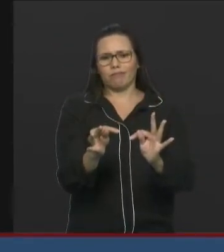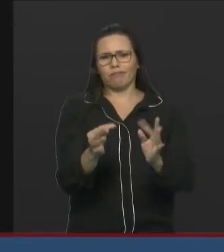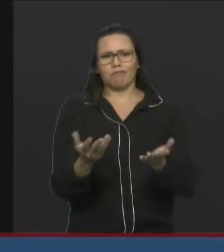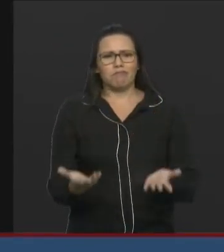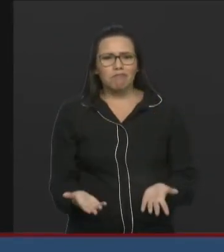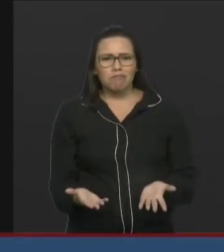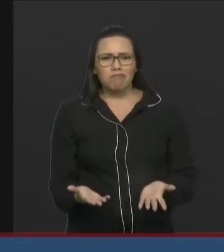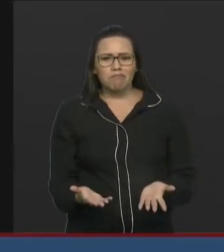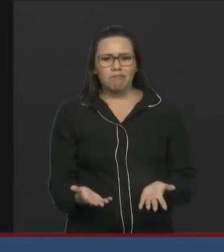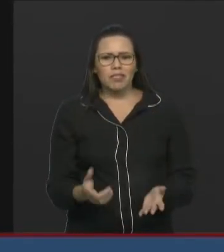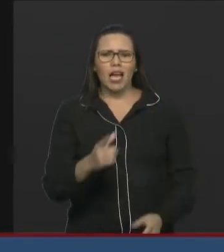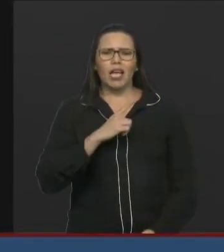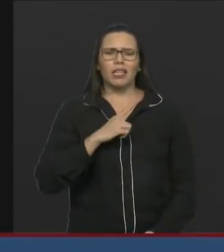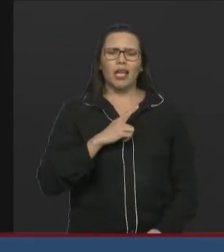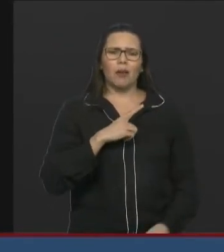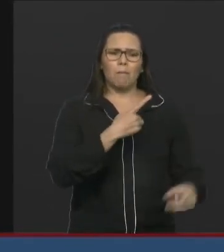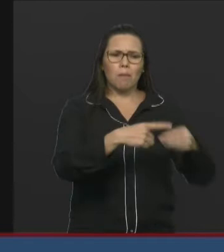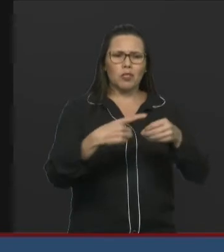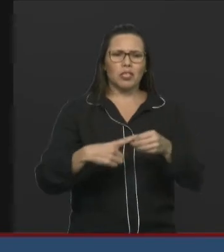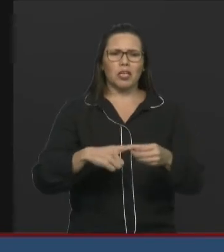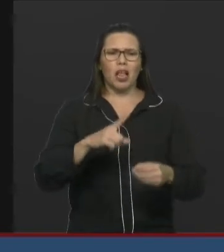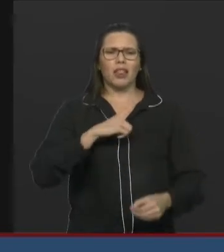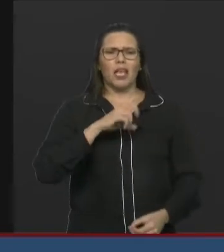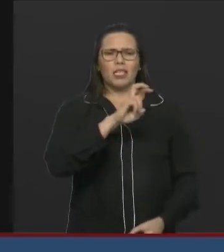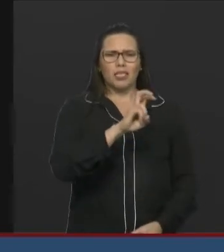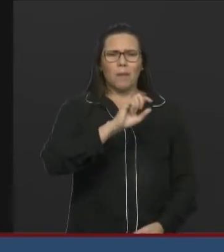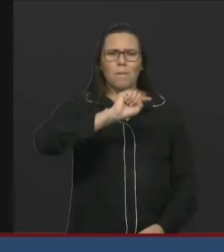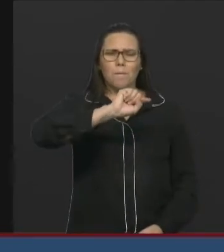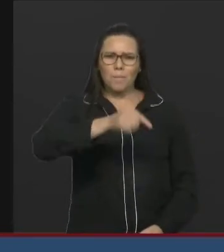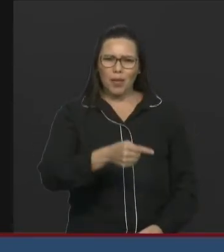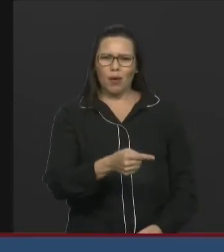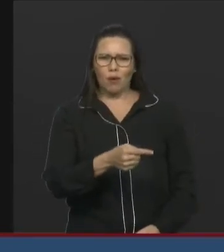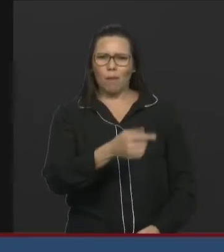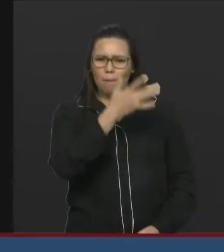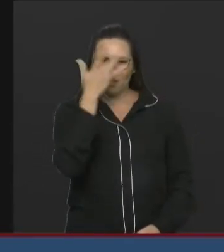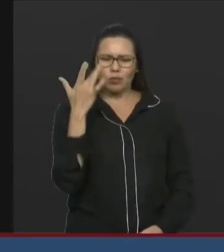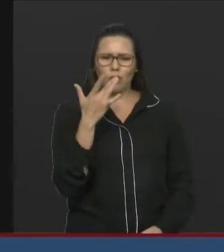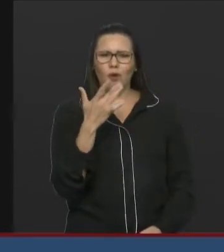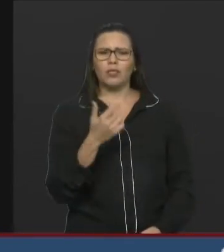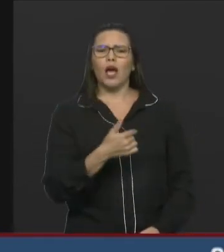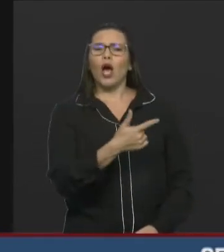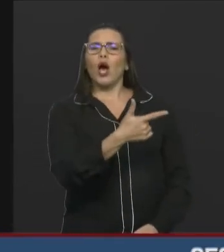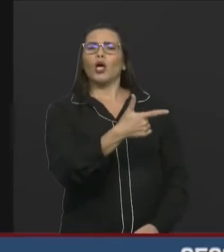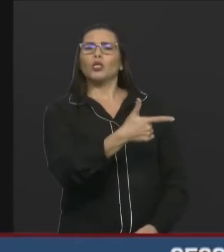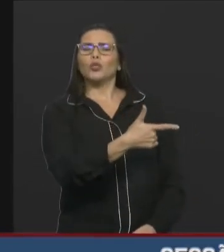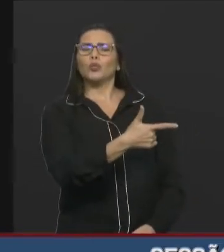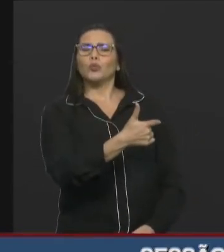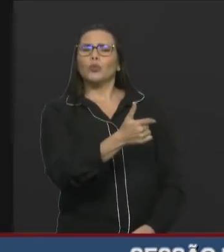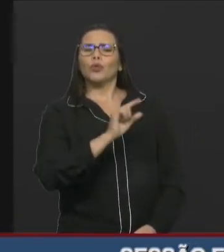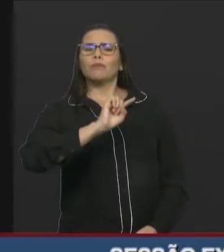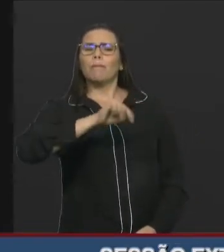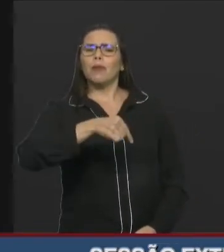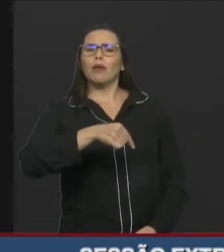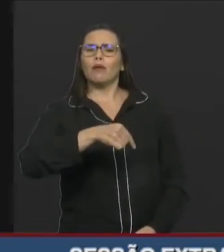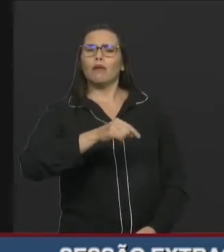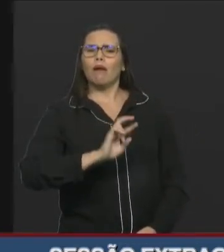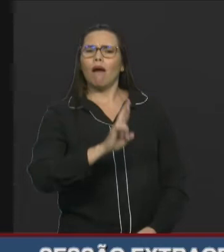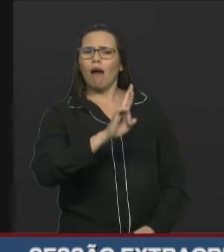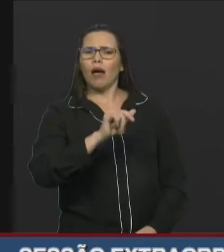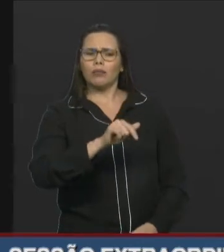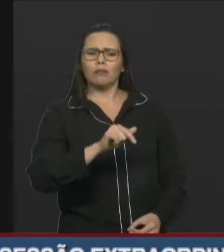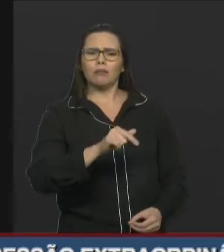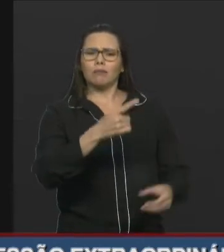município que tem 5 mil habitantes vai receber 12 mil reais. Eu pergunto, o que são 12 mil reais para um município fazer qualquer